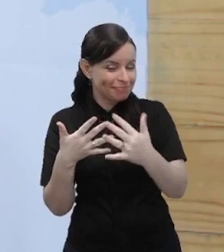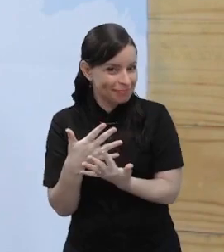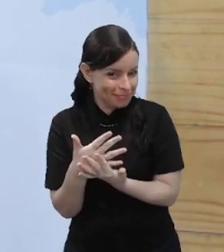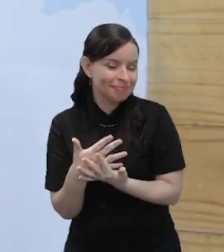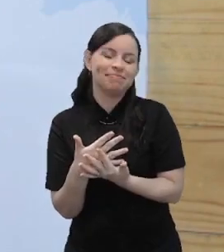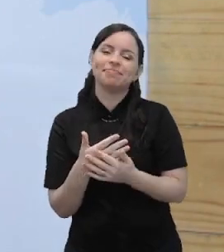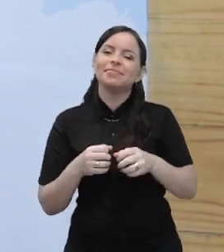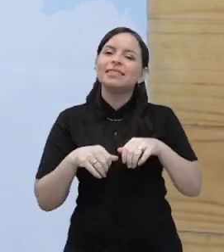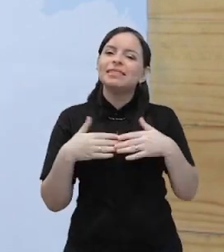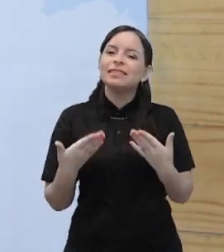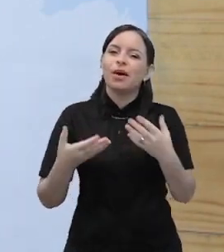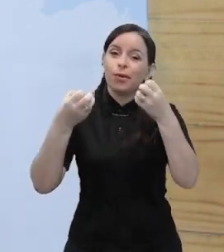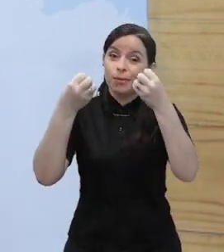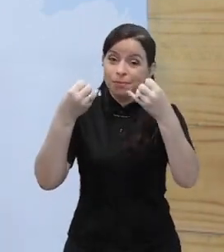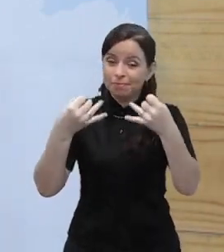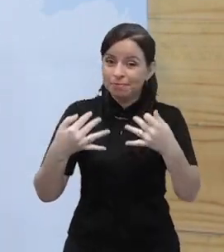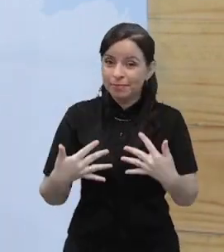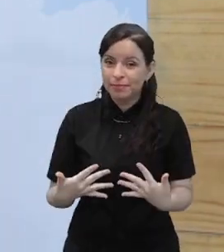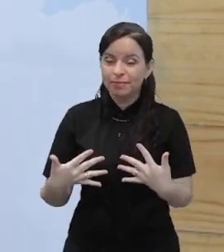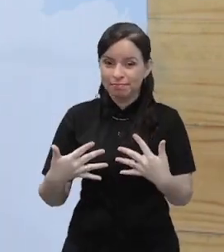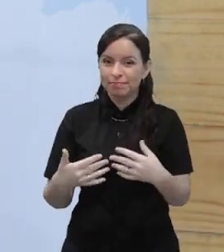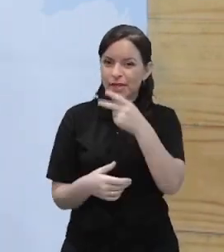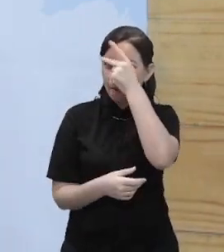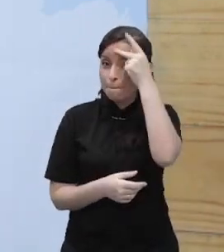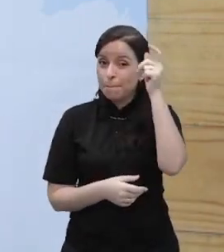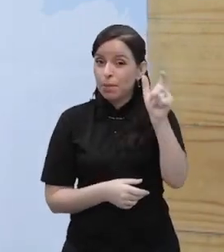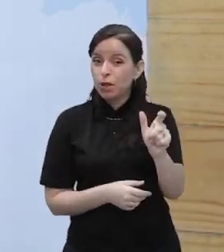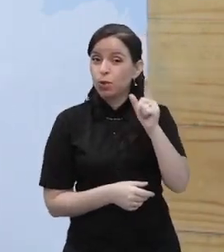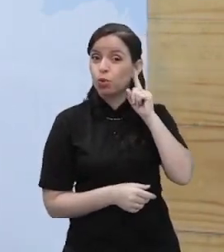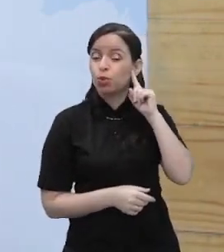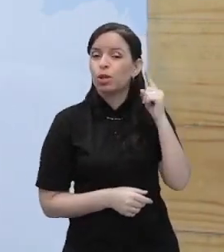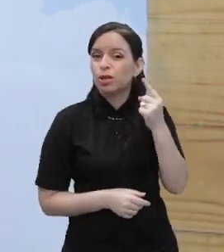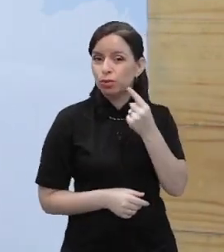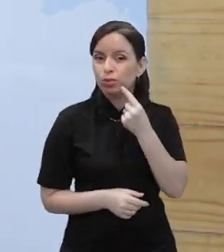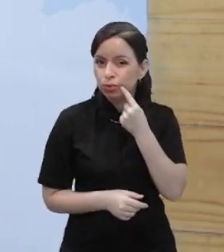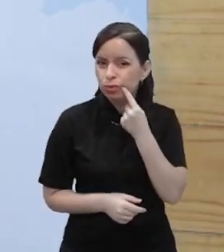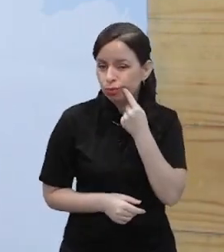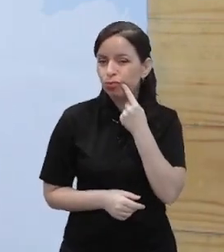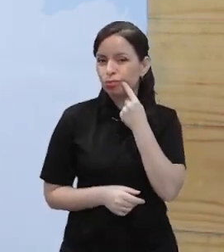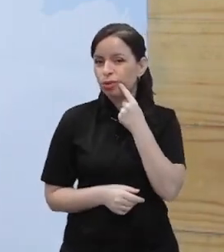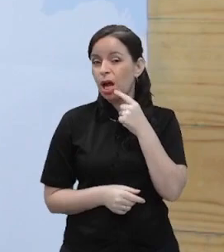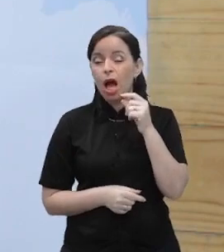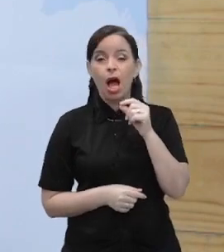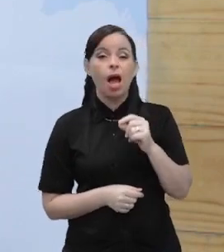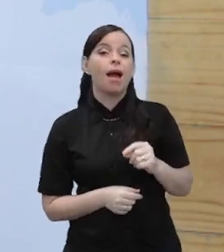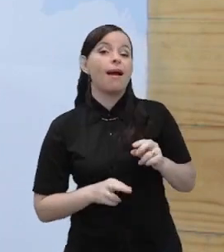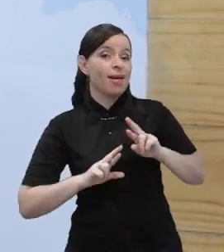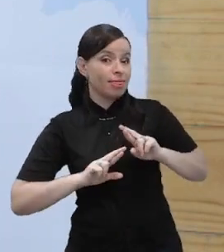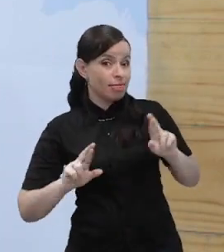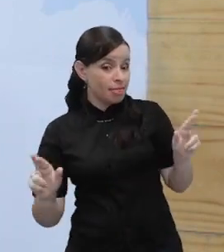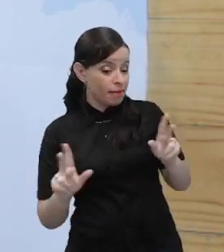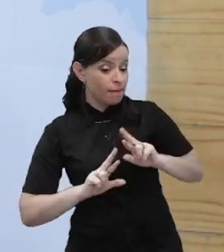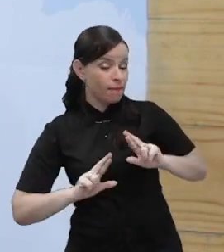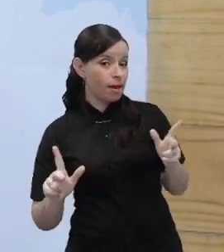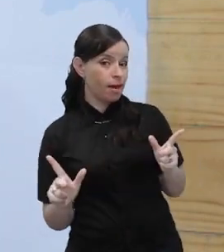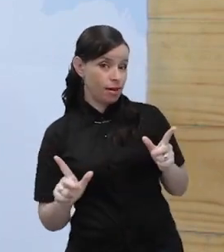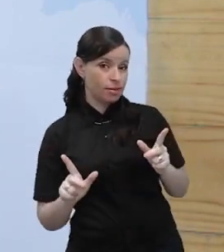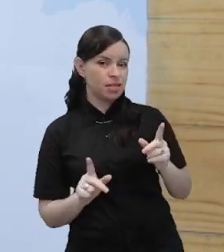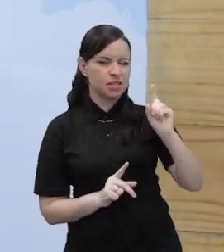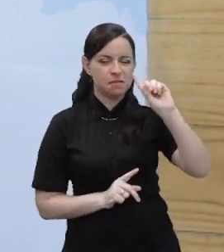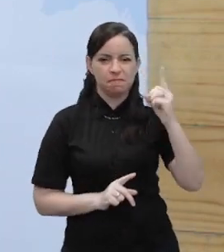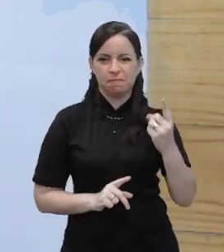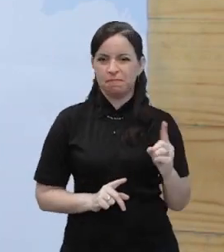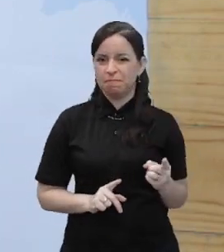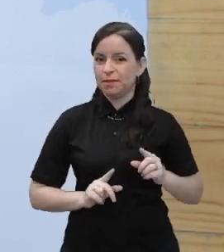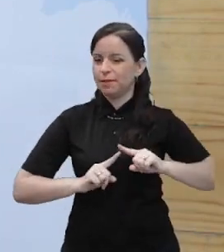questão. Por quê? A pessoa surda, e aí você já estudou sobre isso, a surdez como diferença e não como deficiência, também